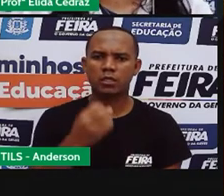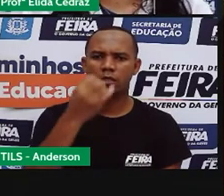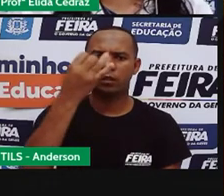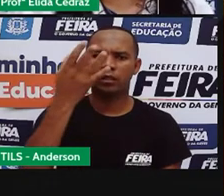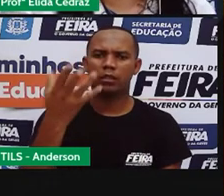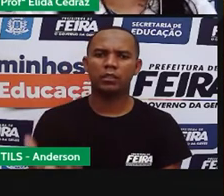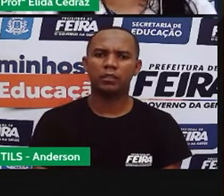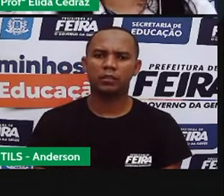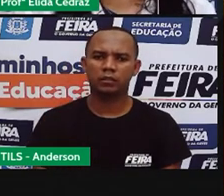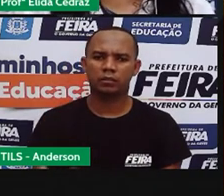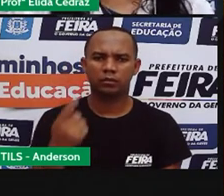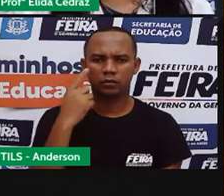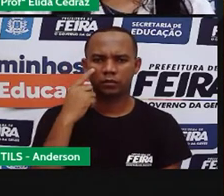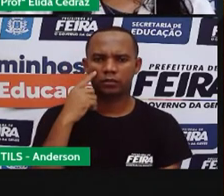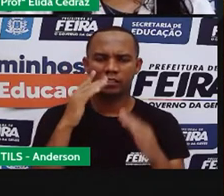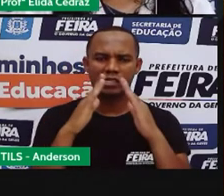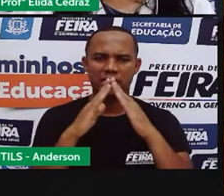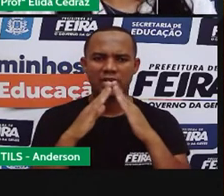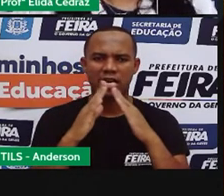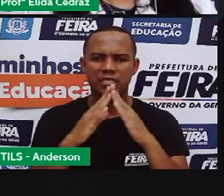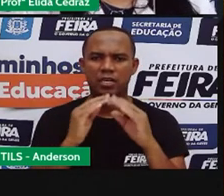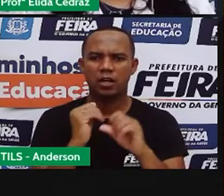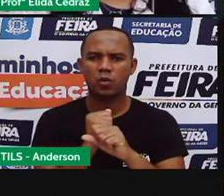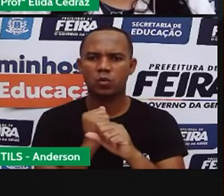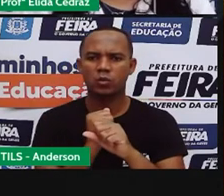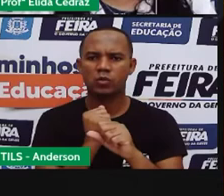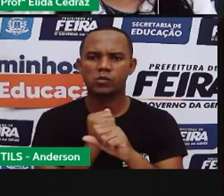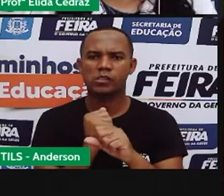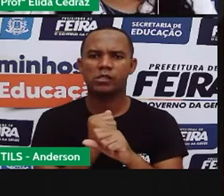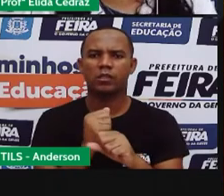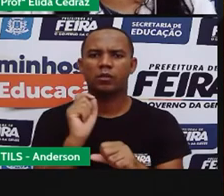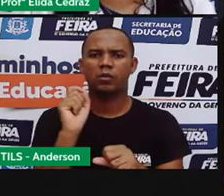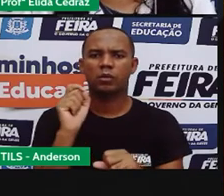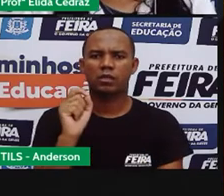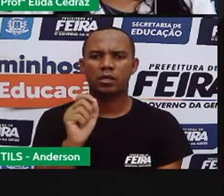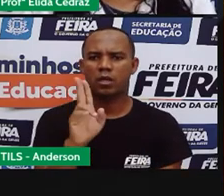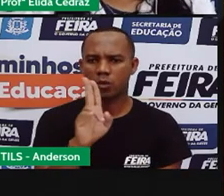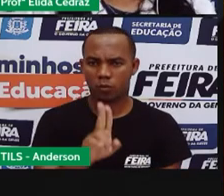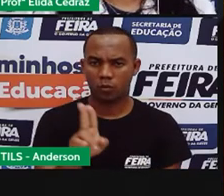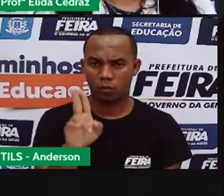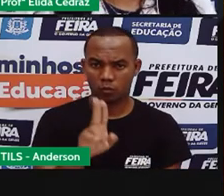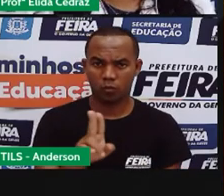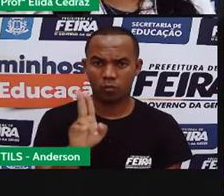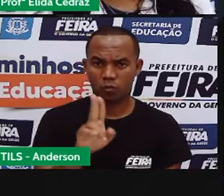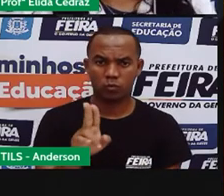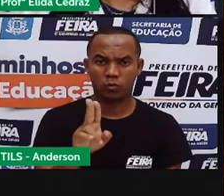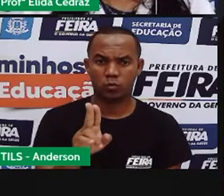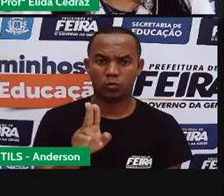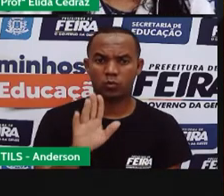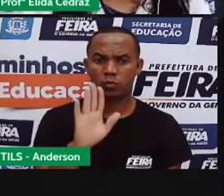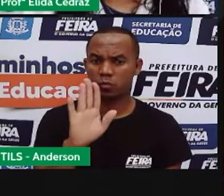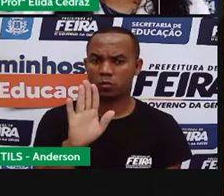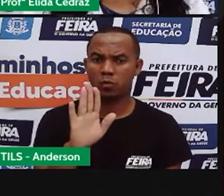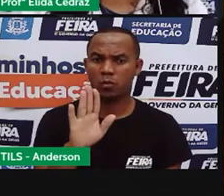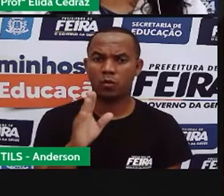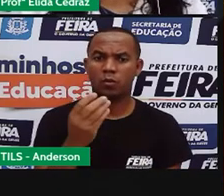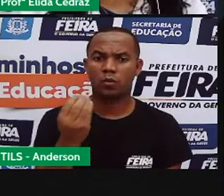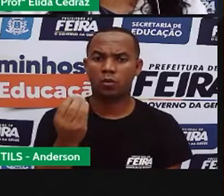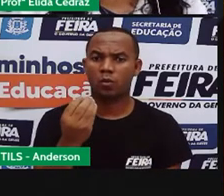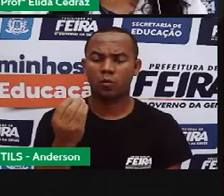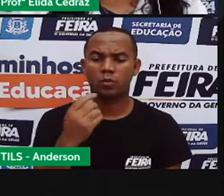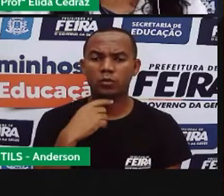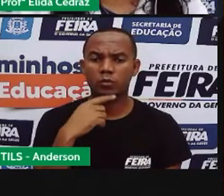chão. A casa foi construída. O material era de boa qualidade, mas não era